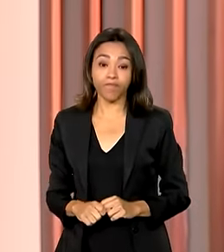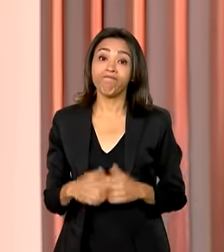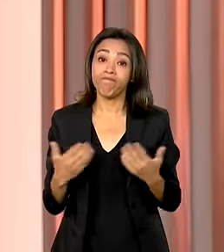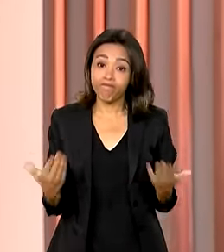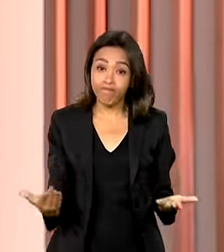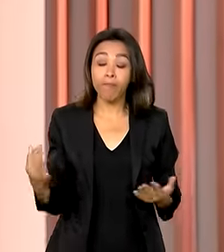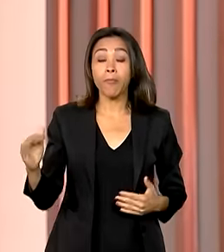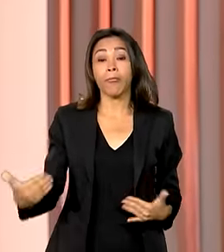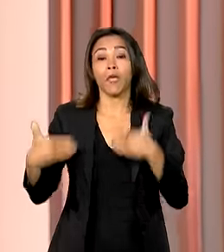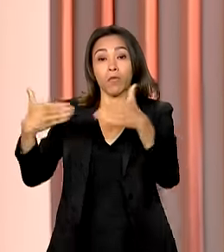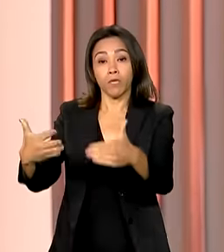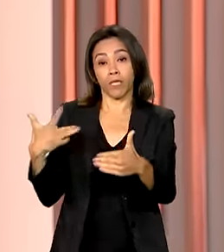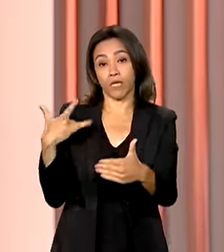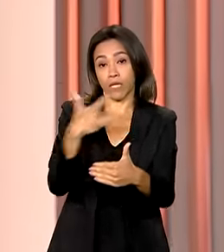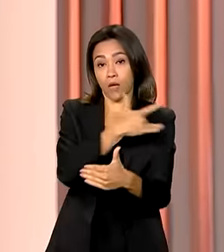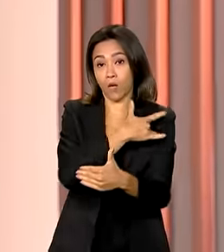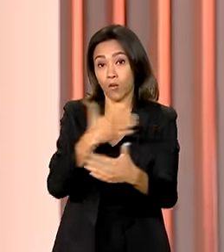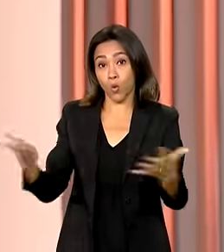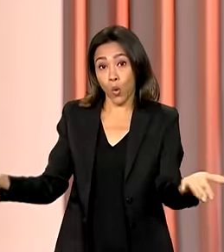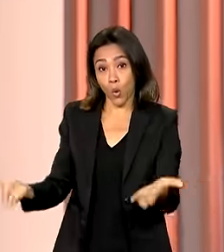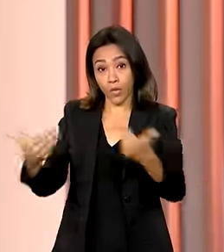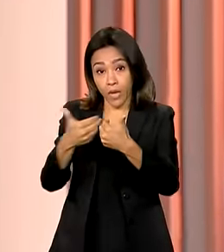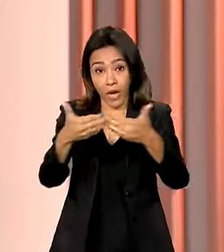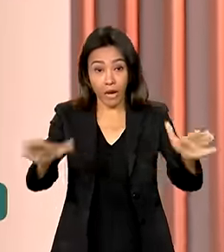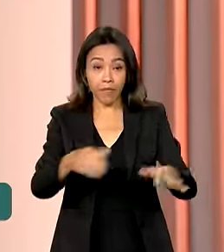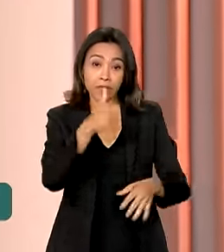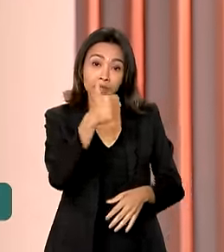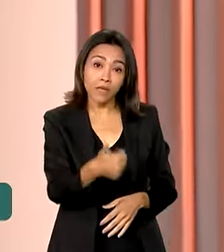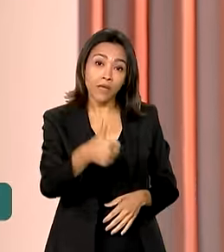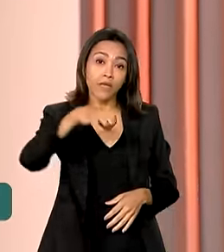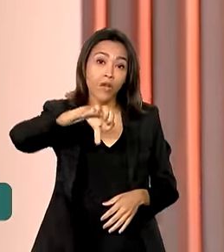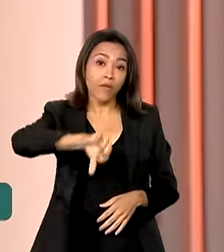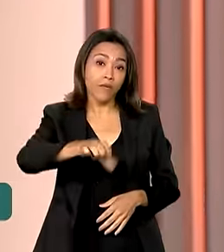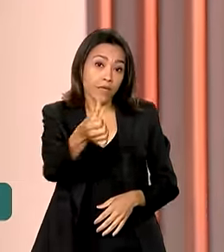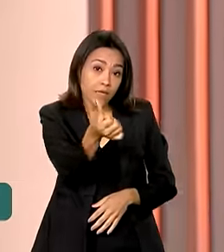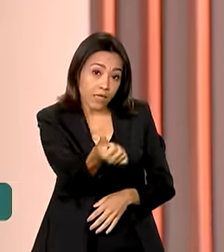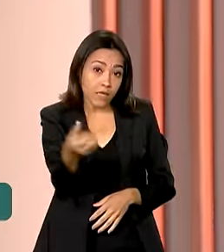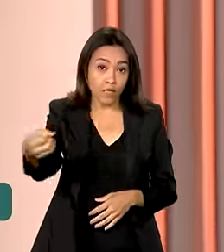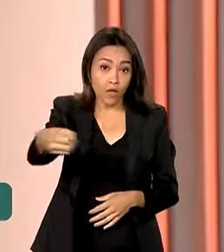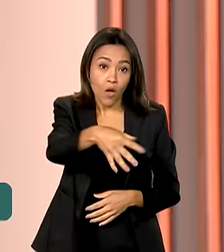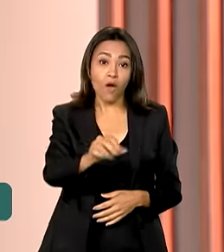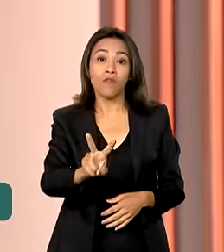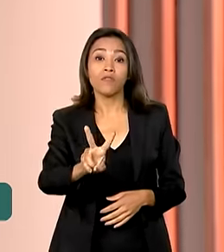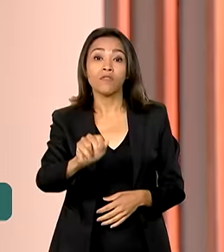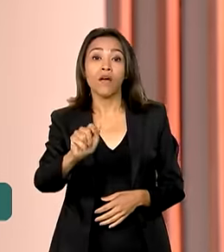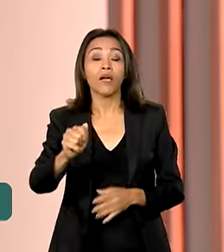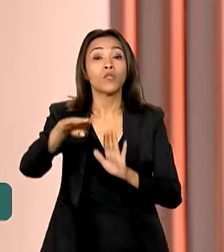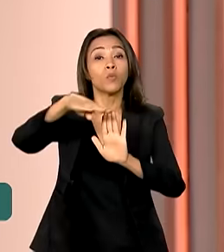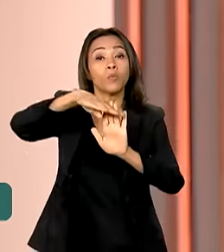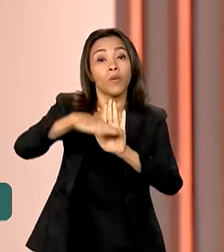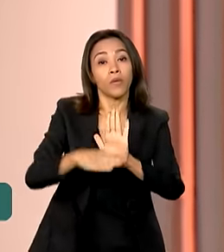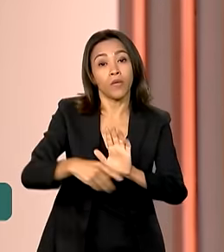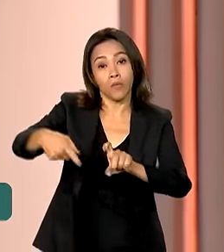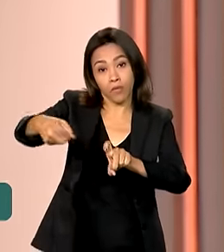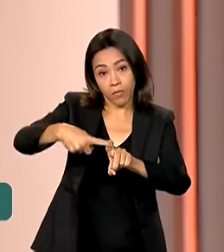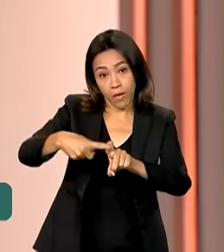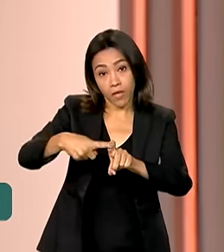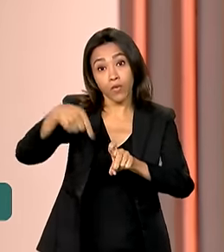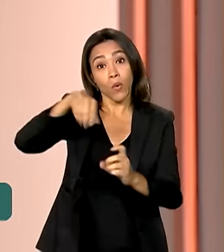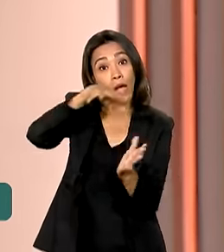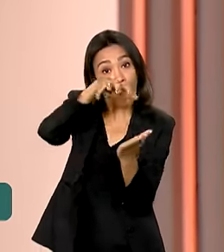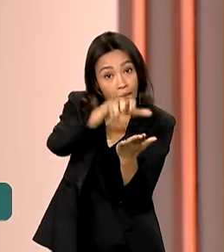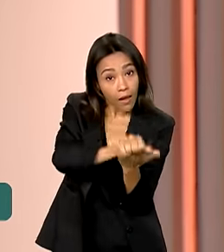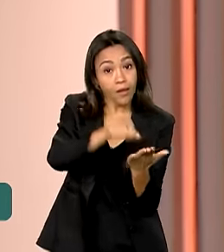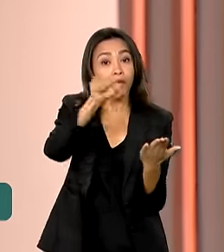o Ministério da Saúde abre hoje as inscrições para 196 novas vagas no programa Mais Médicos. O cadastro pode